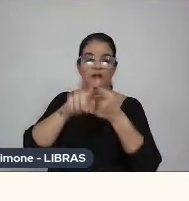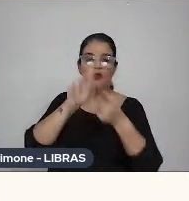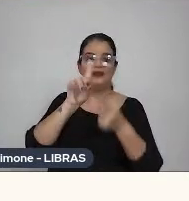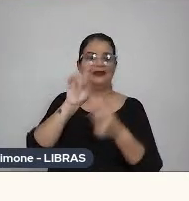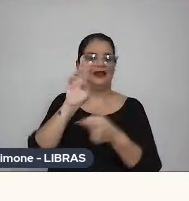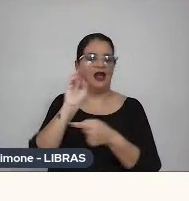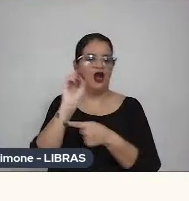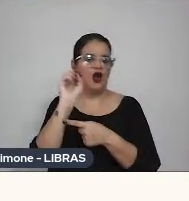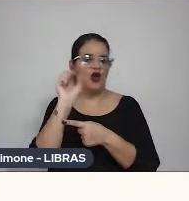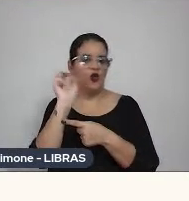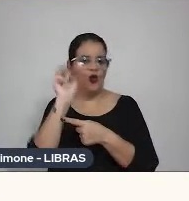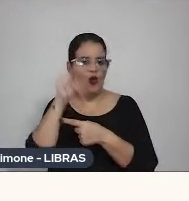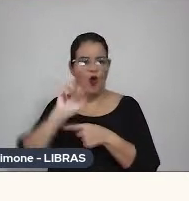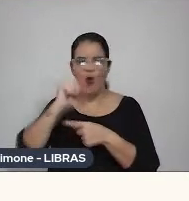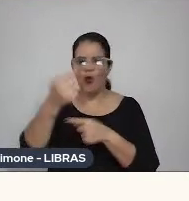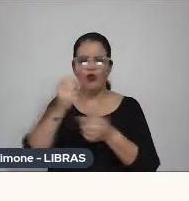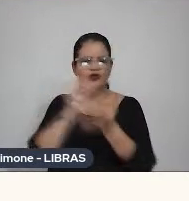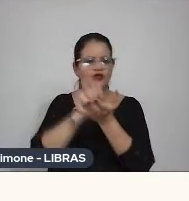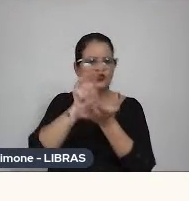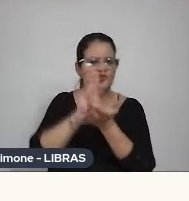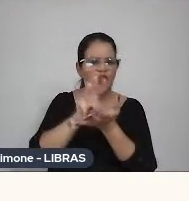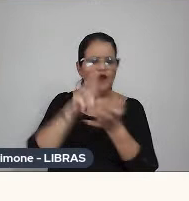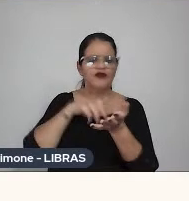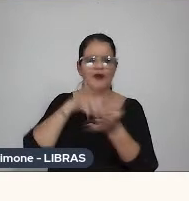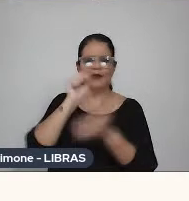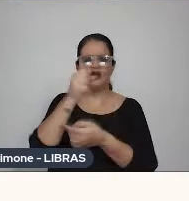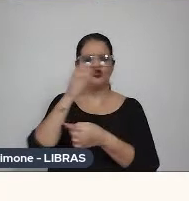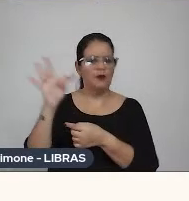tem tantos outros softwares pra stop motion,